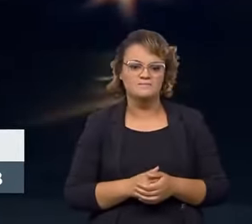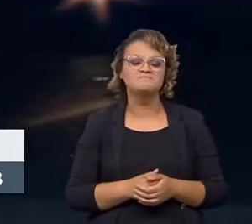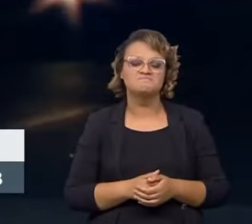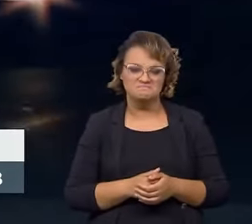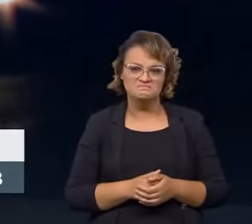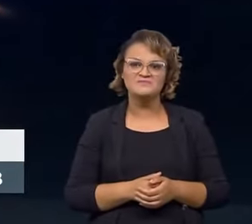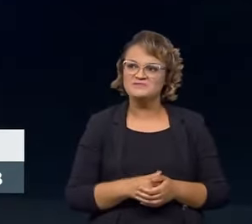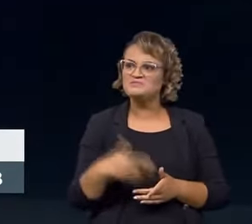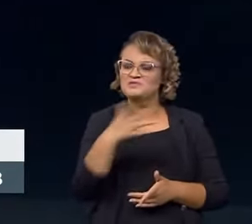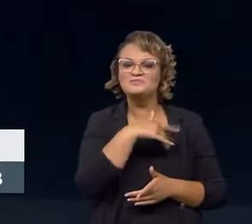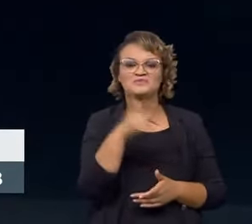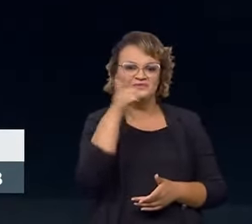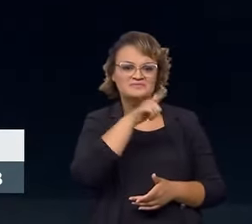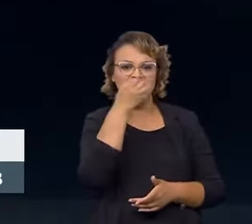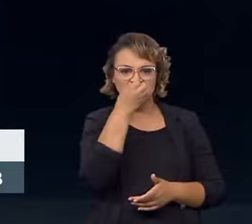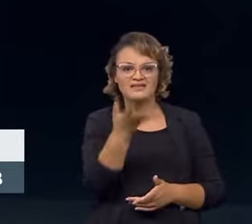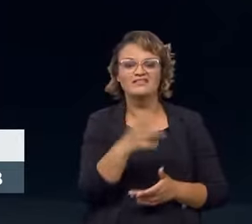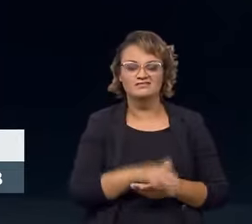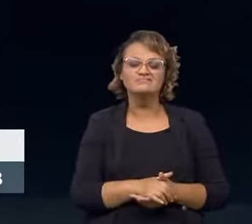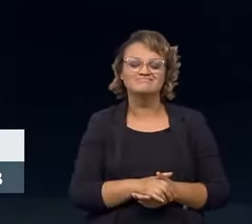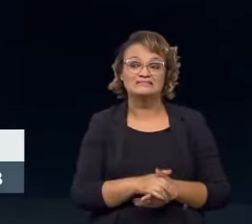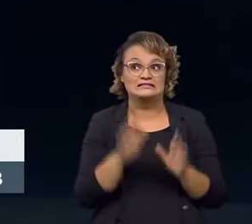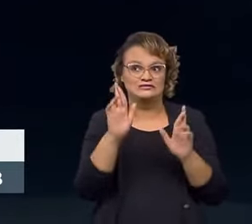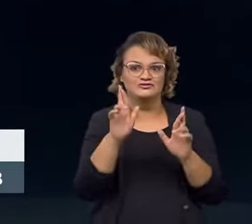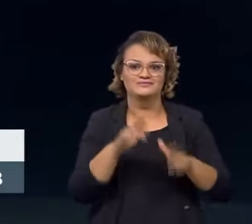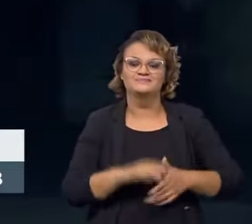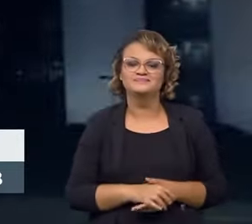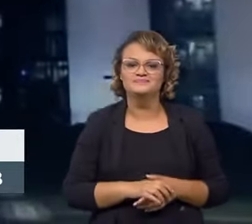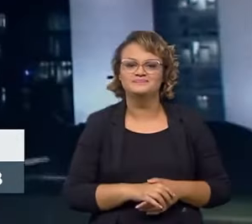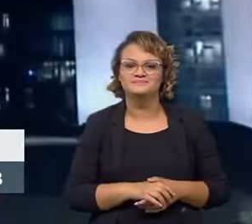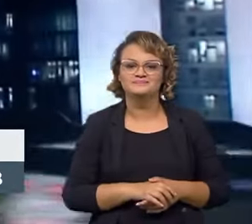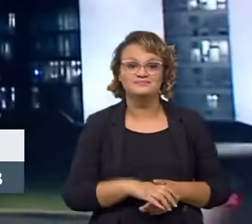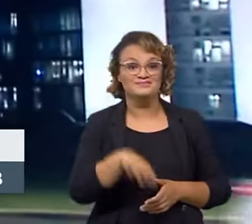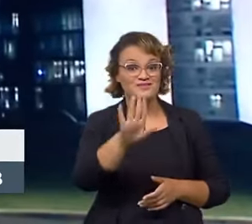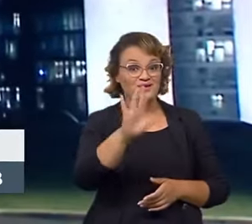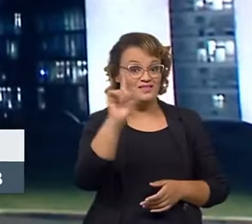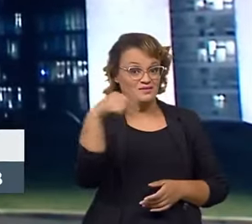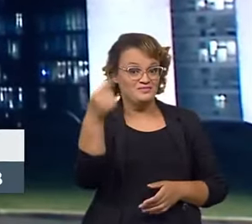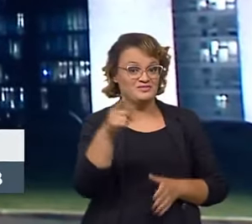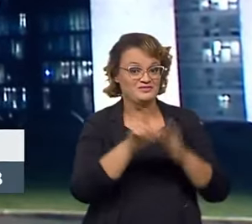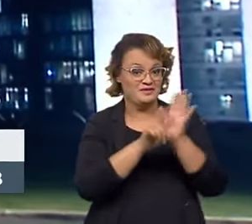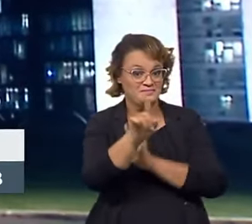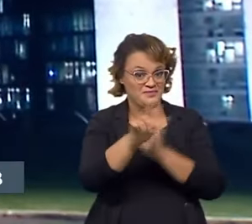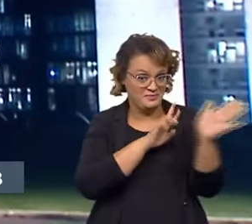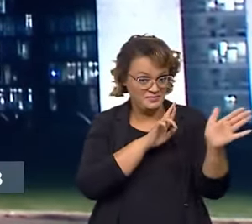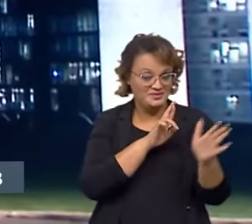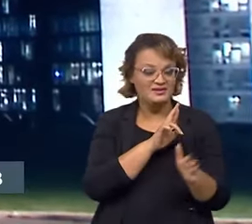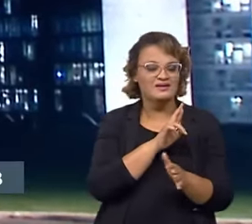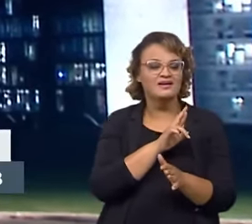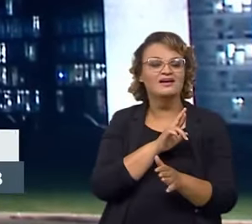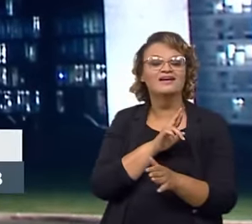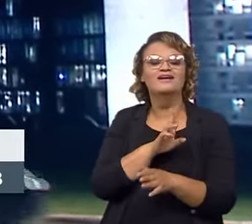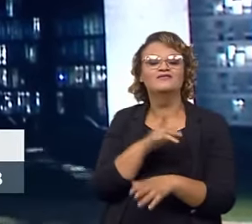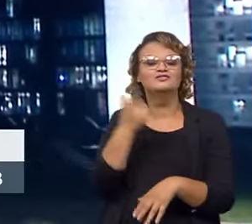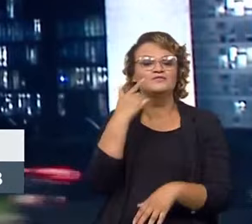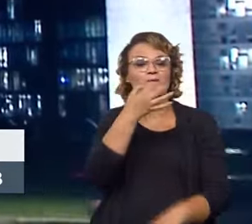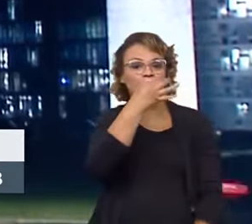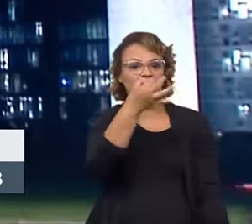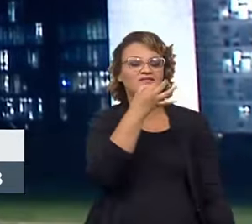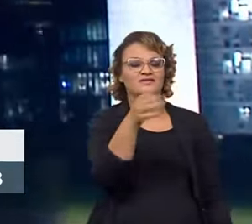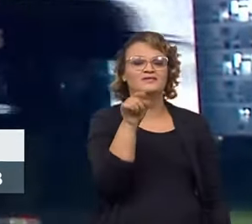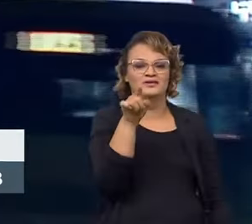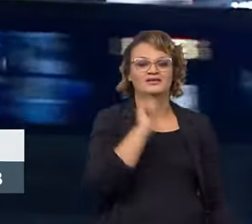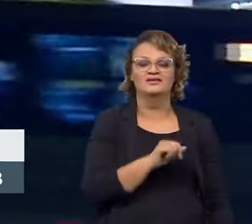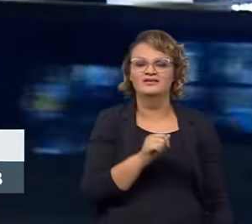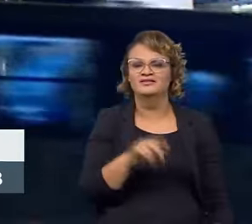absolutamente ganha nesse sentido. Vamos lá, torcendo. Olha, ainda hoje teremos o quadro de bate pronto, onde vamos conhecer a opinião do nosso